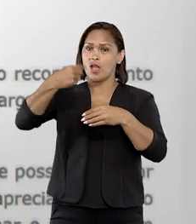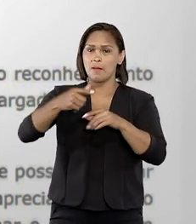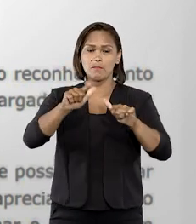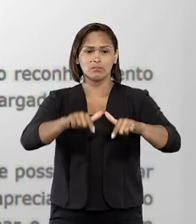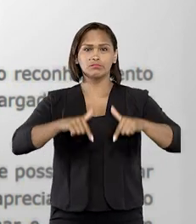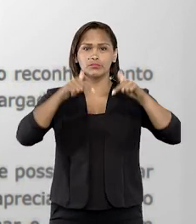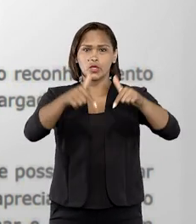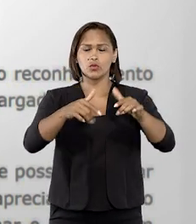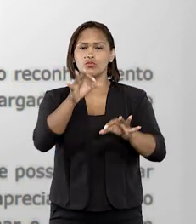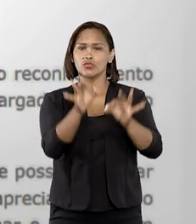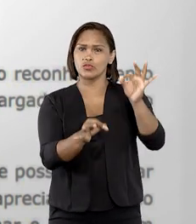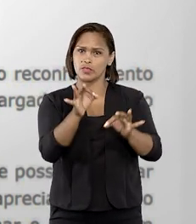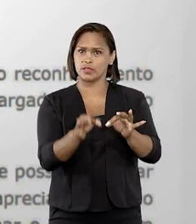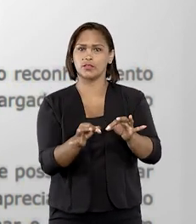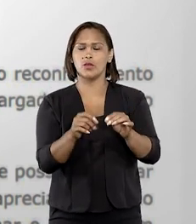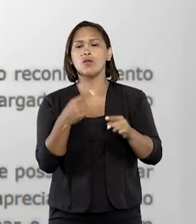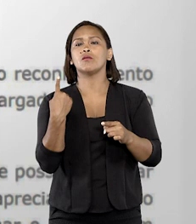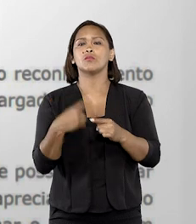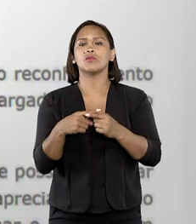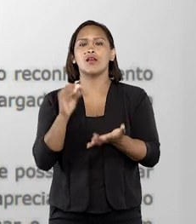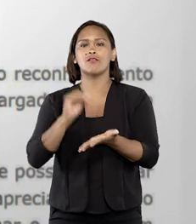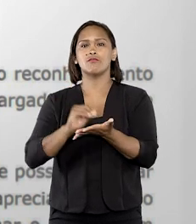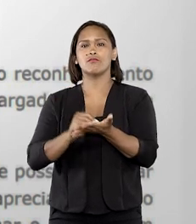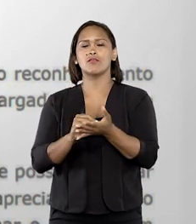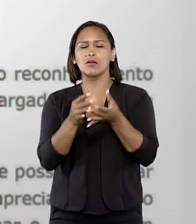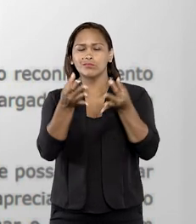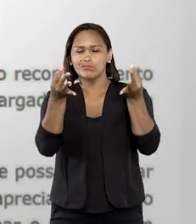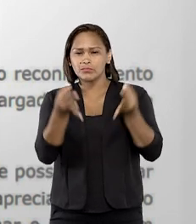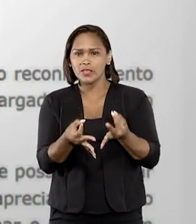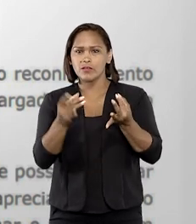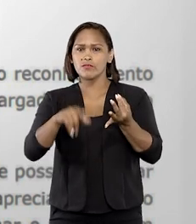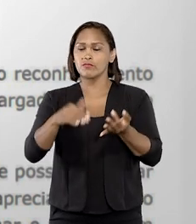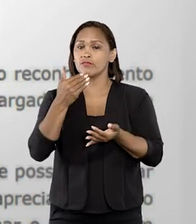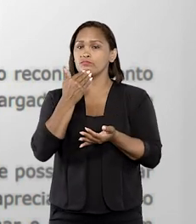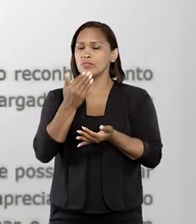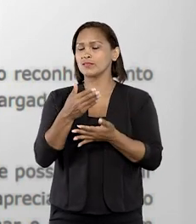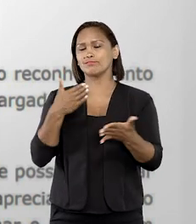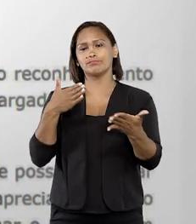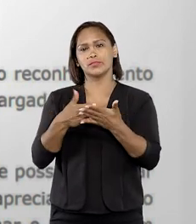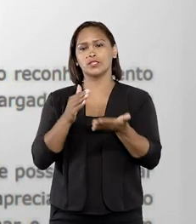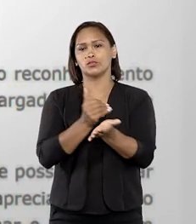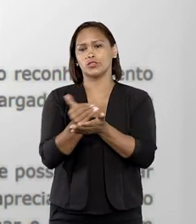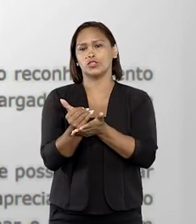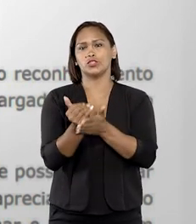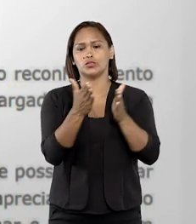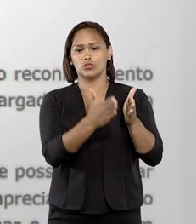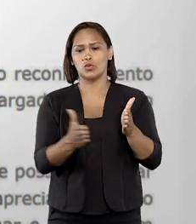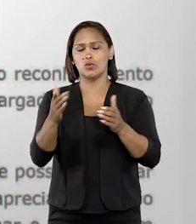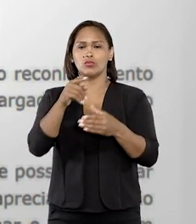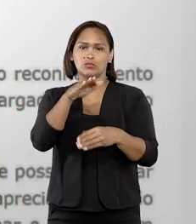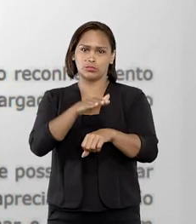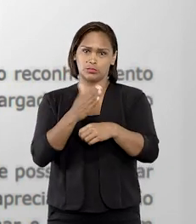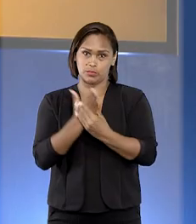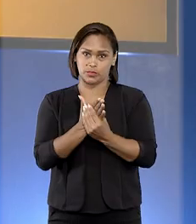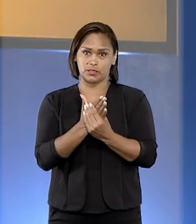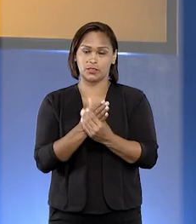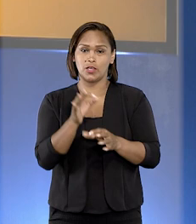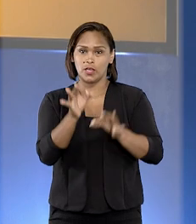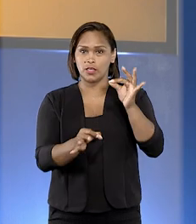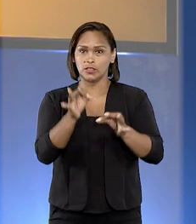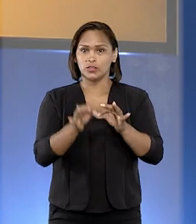após a certificação do trânsito em julgado, pois a falta de correta intimação impede o início dos prazos processuais.